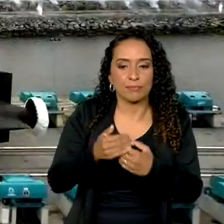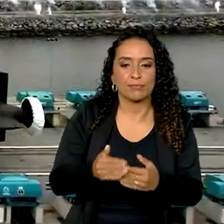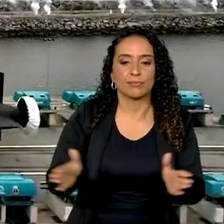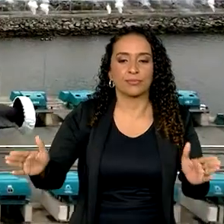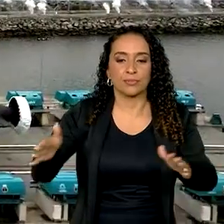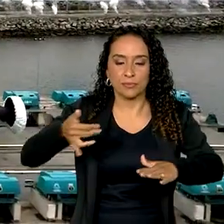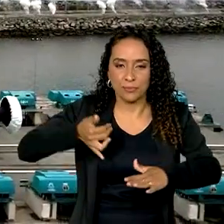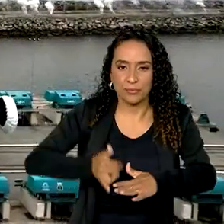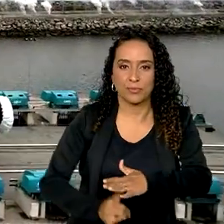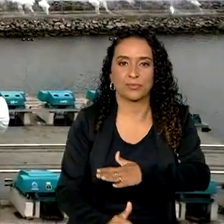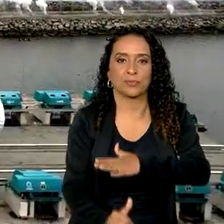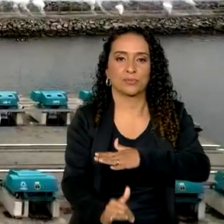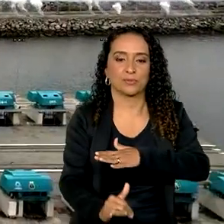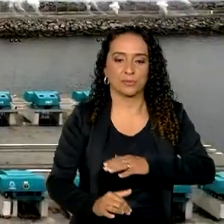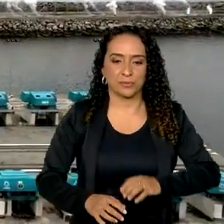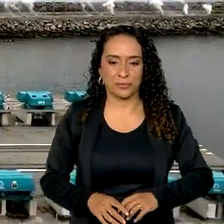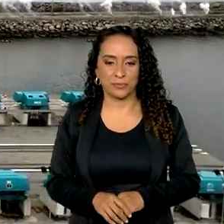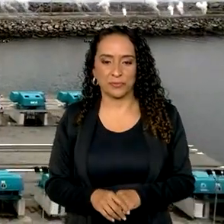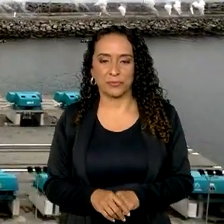ao lançamento.